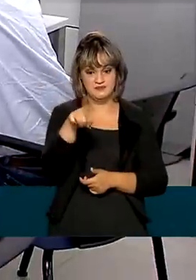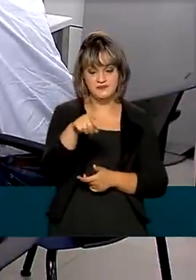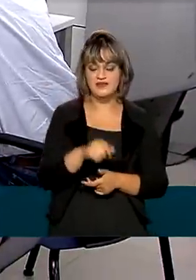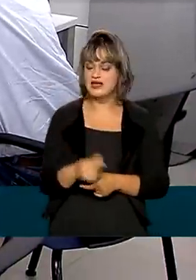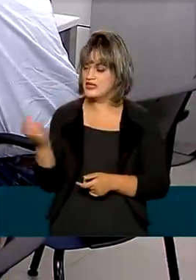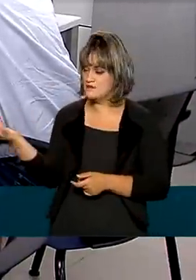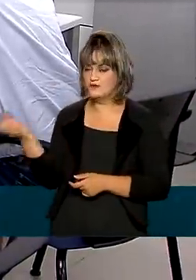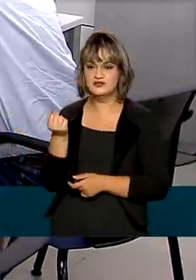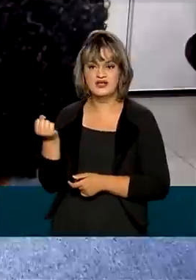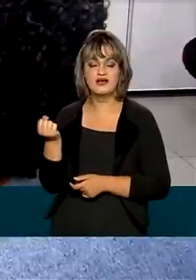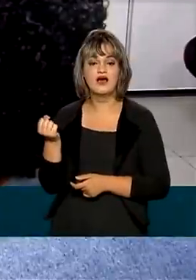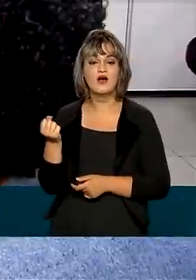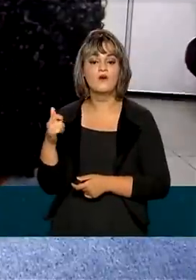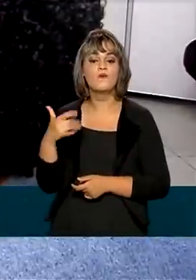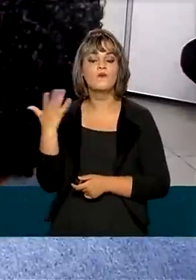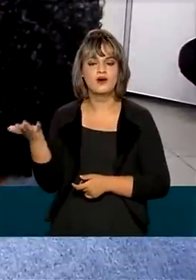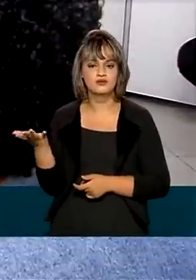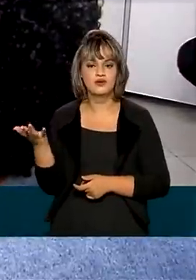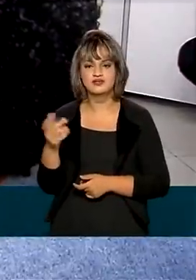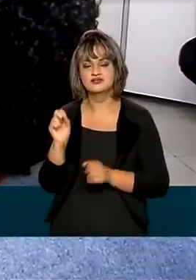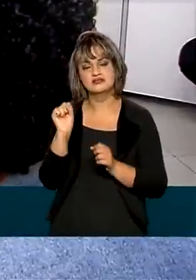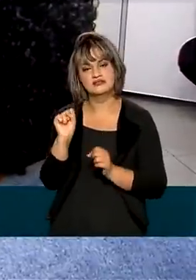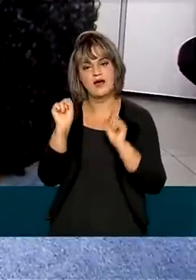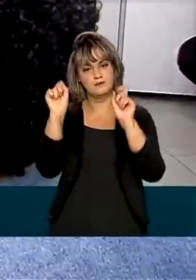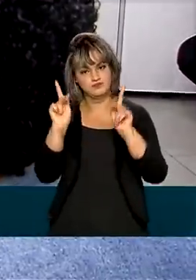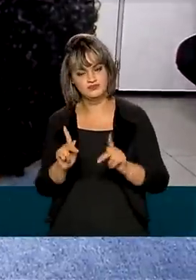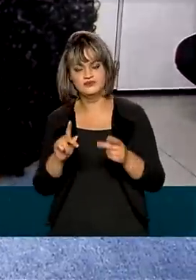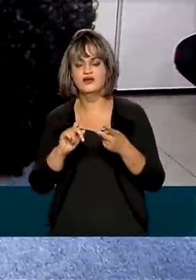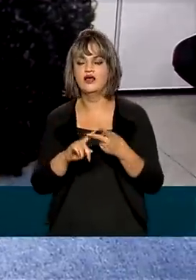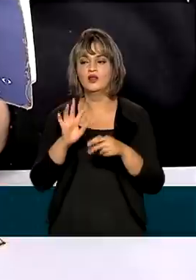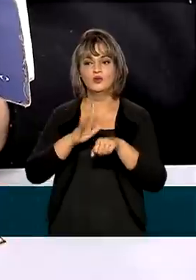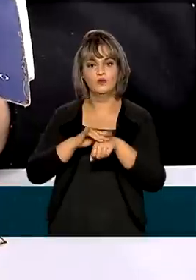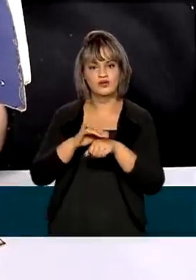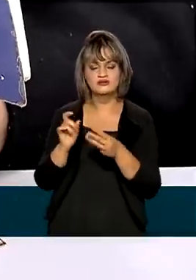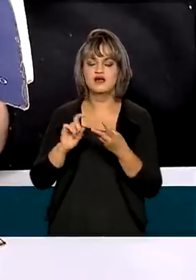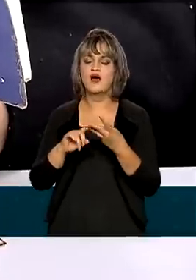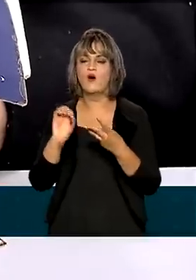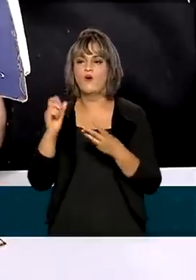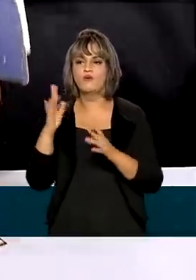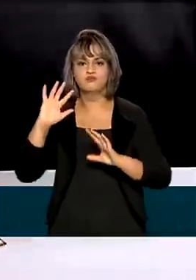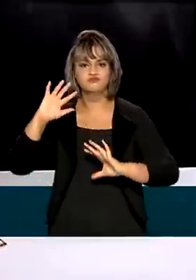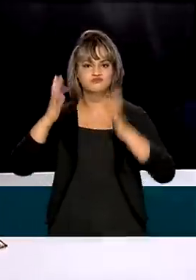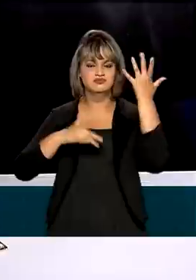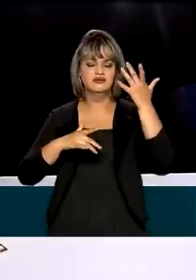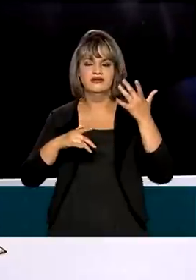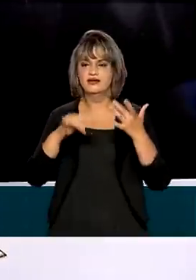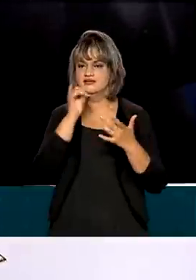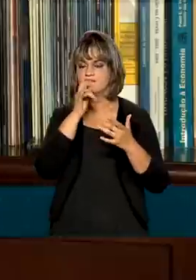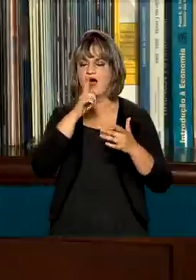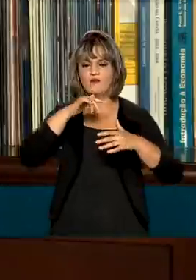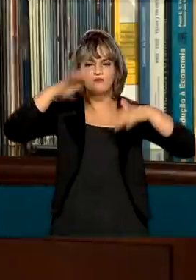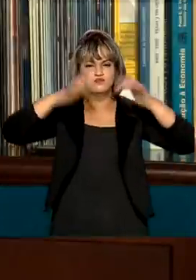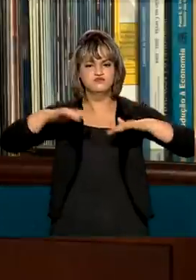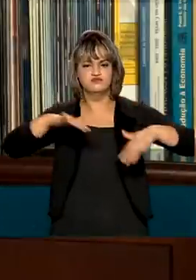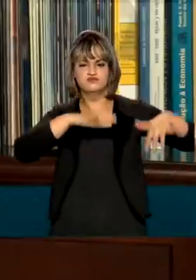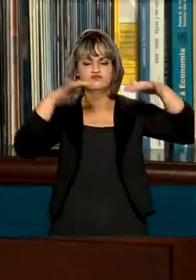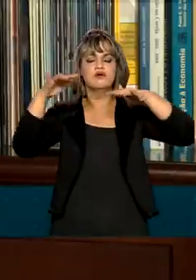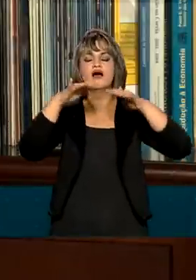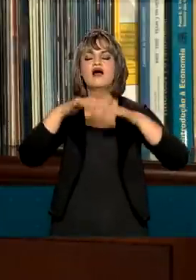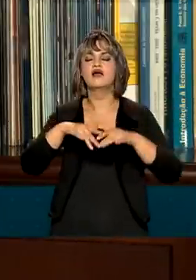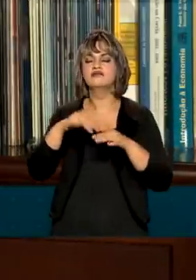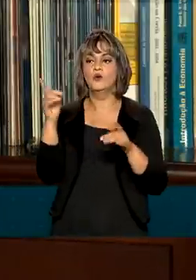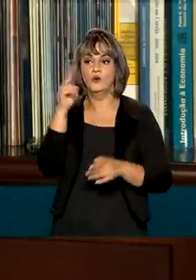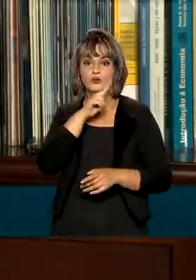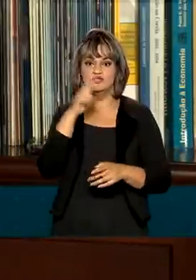ser sacado pelo trabalhador, em caso de aposentadoria, de alguma doença ou de calamidade, como uma enchente. Além de várias